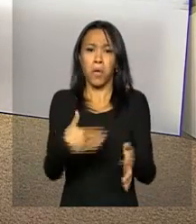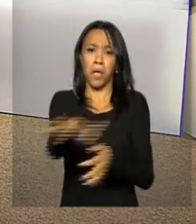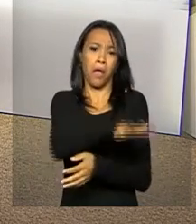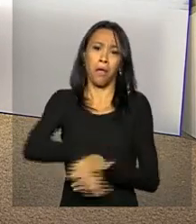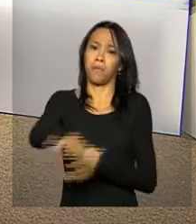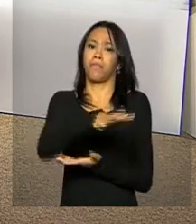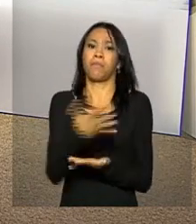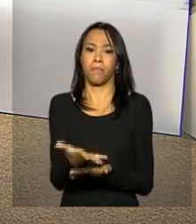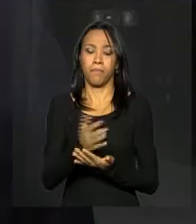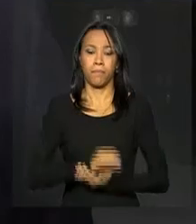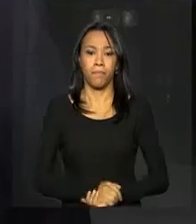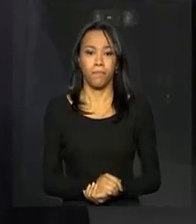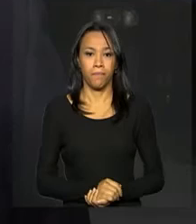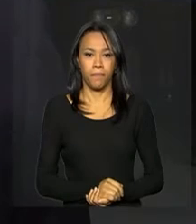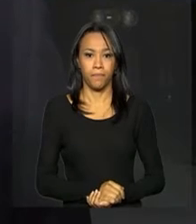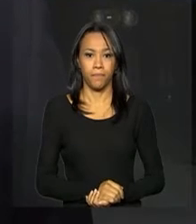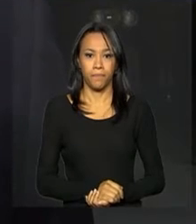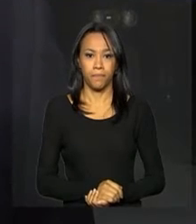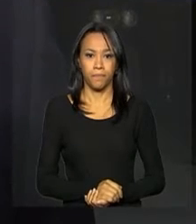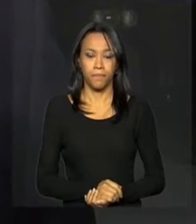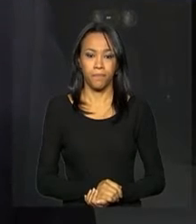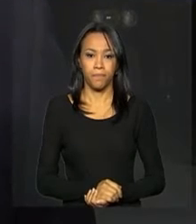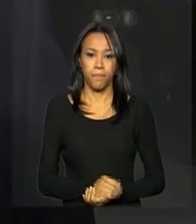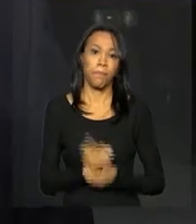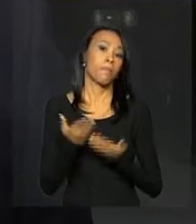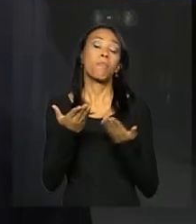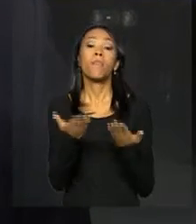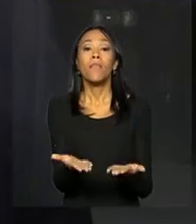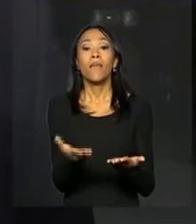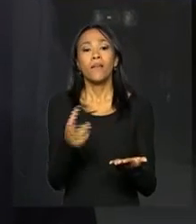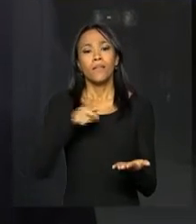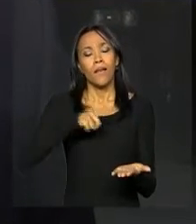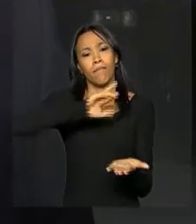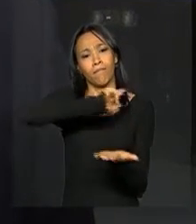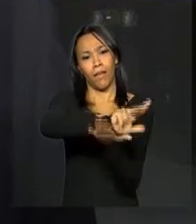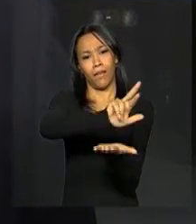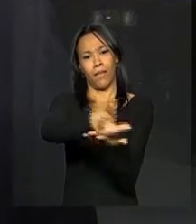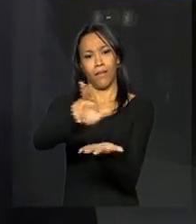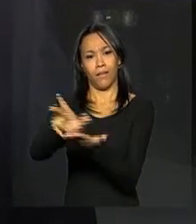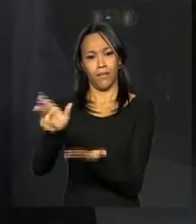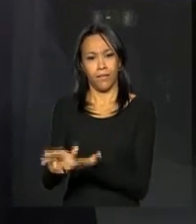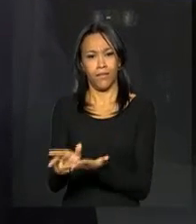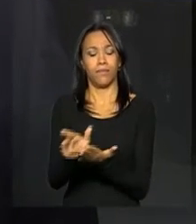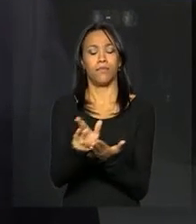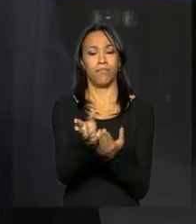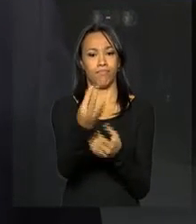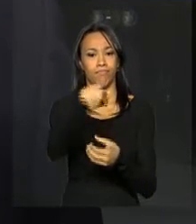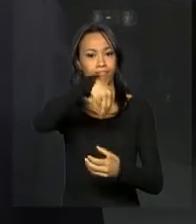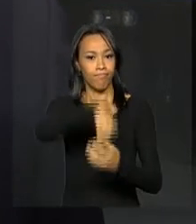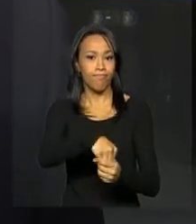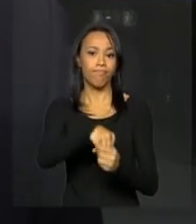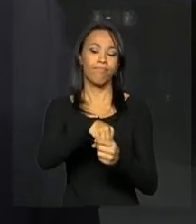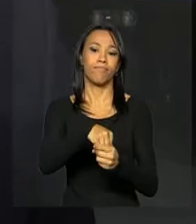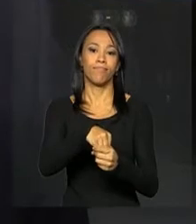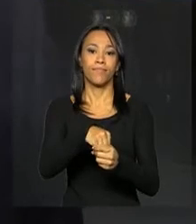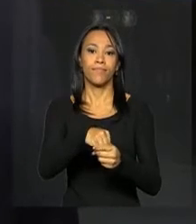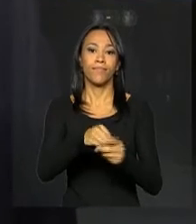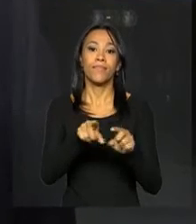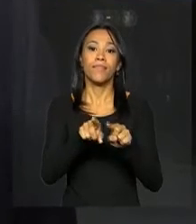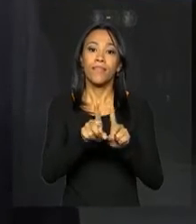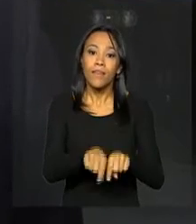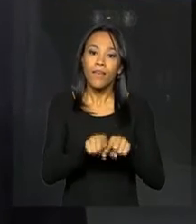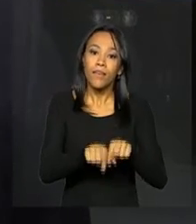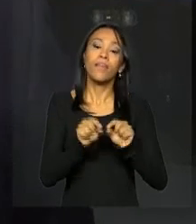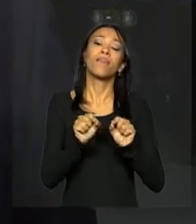conhecimento. Ele aglutina uma série de questões que nós podemos tratar como travas